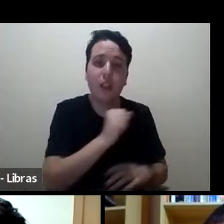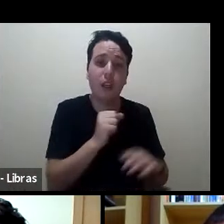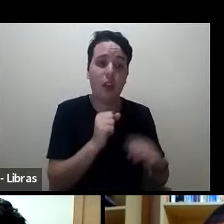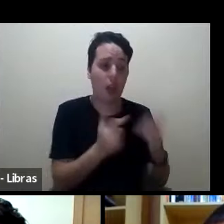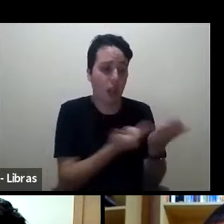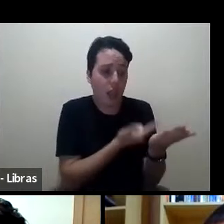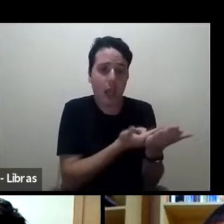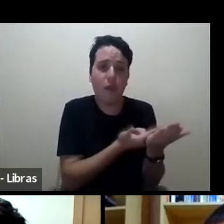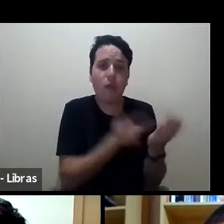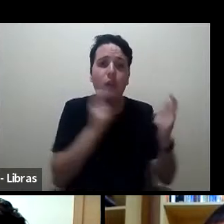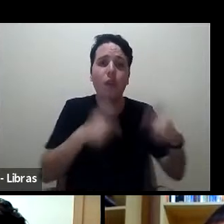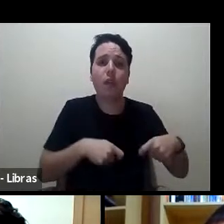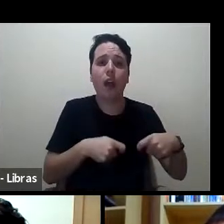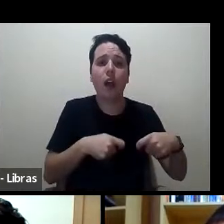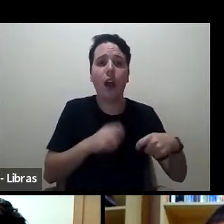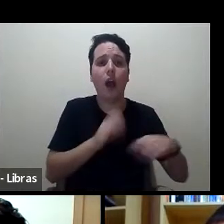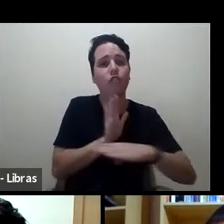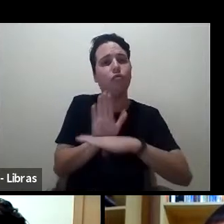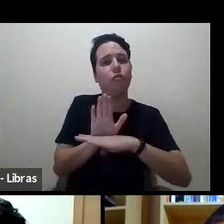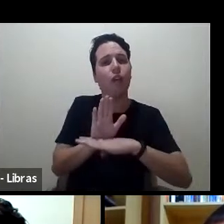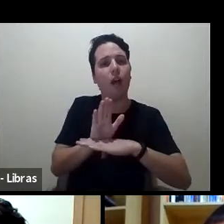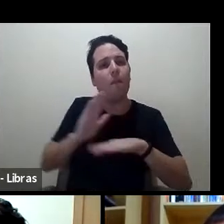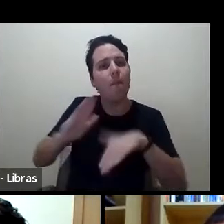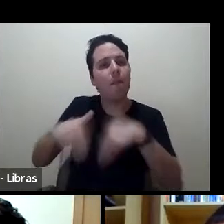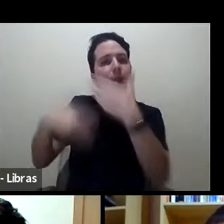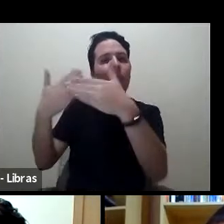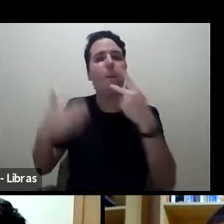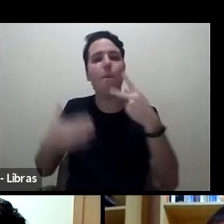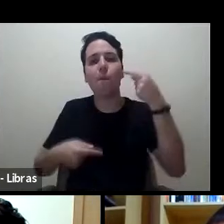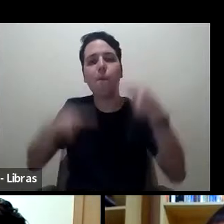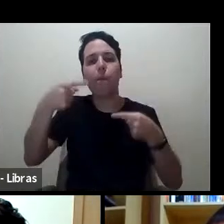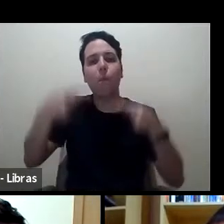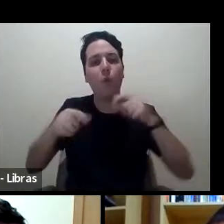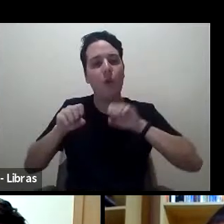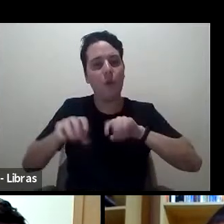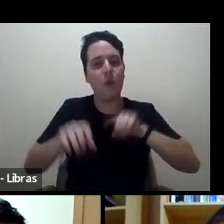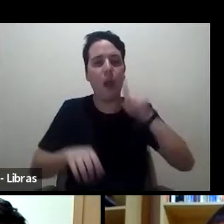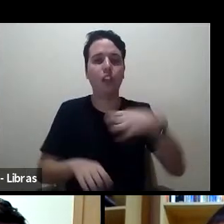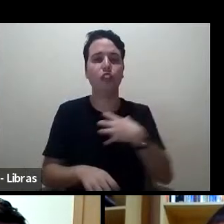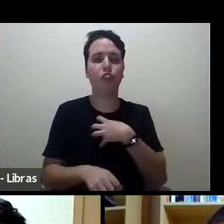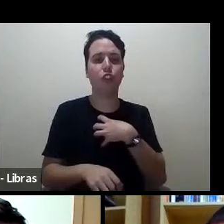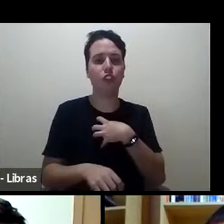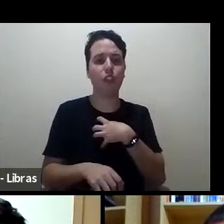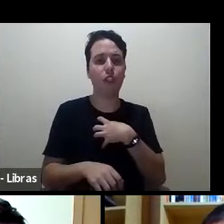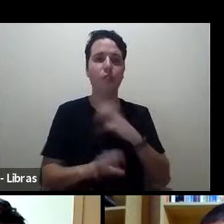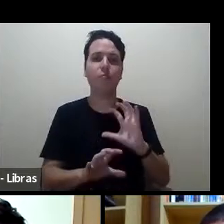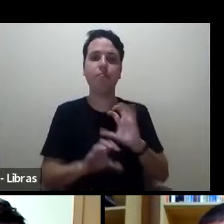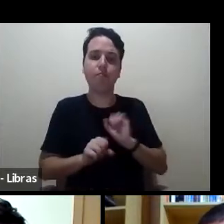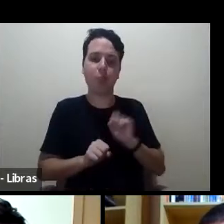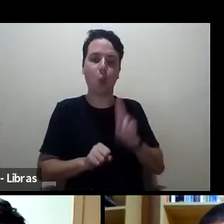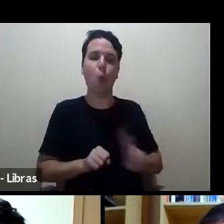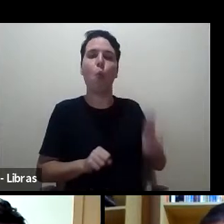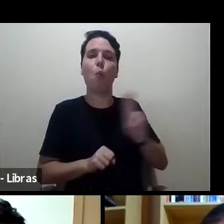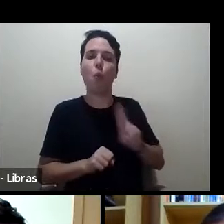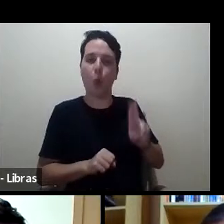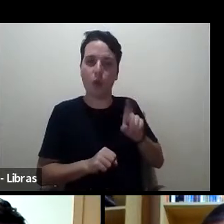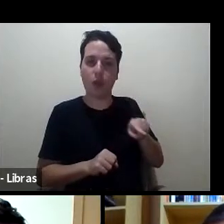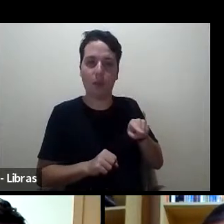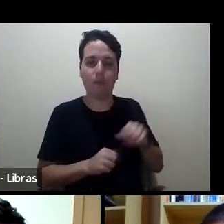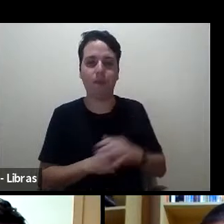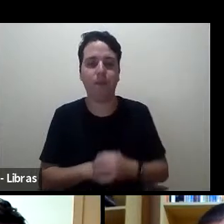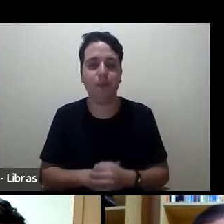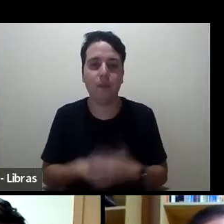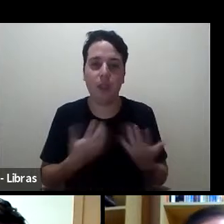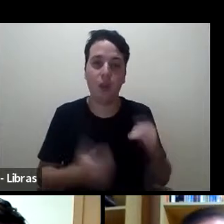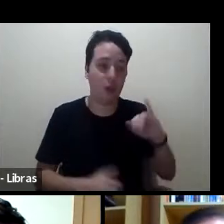melhores políticas educativas, isso é uma forma muito boa de engajamento. Mas, bom, o Jim